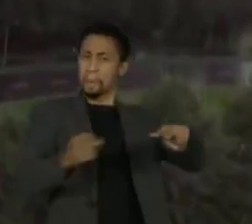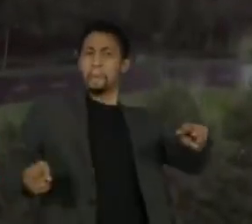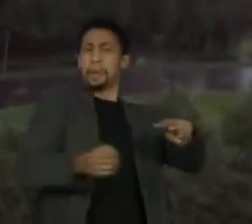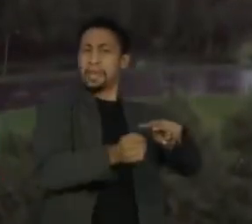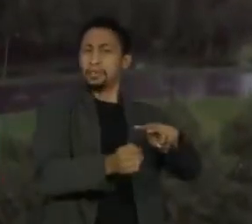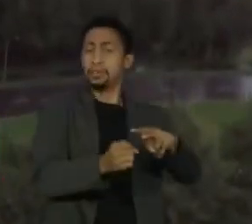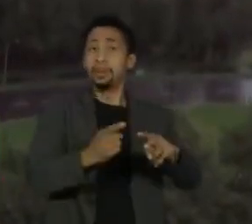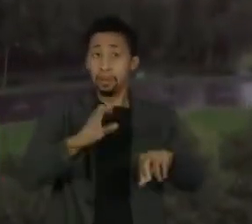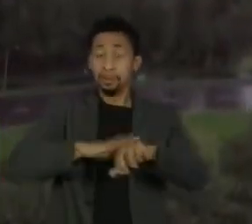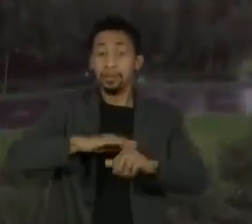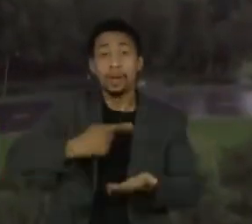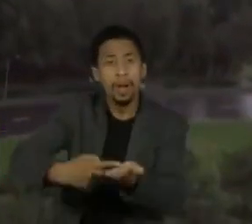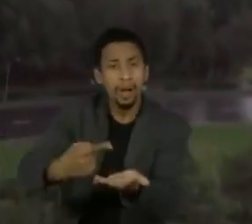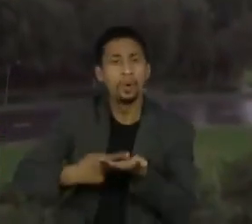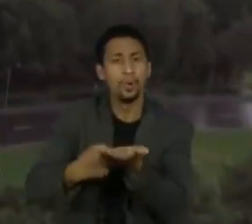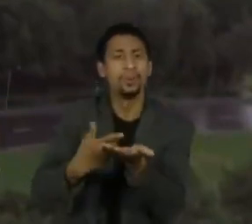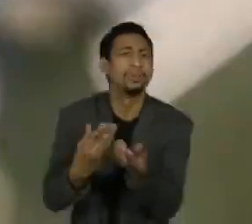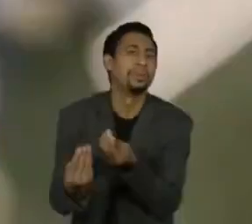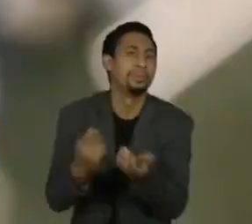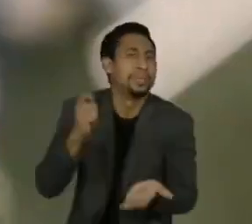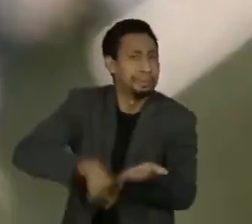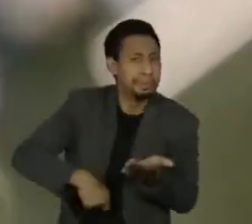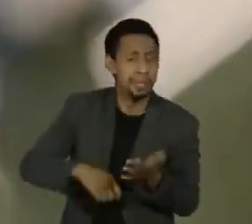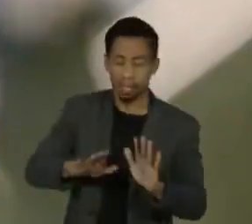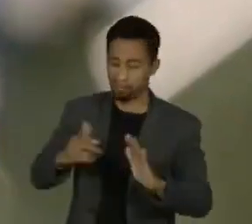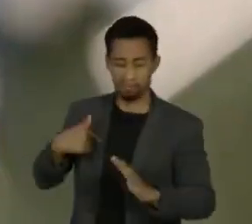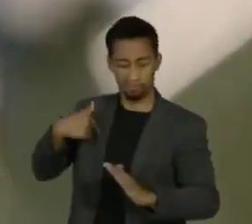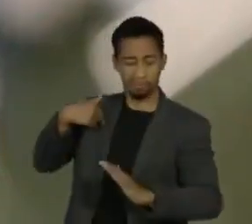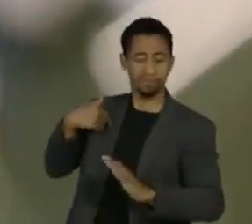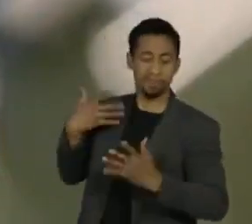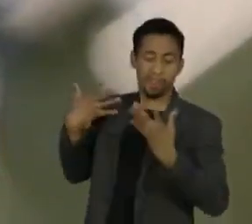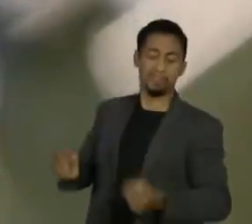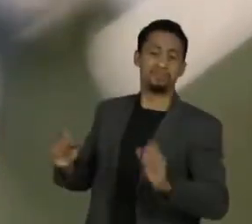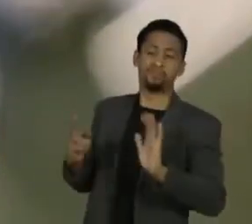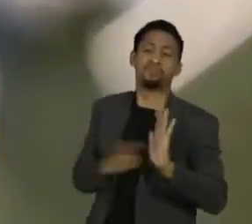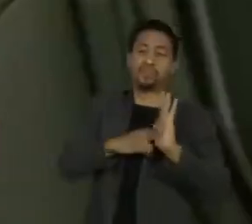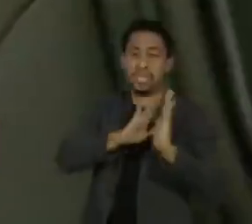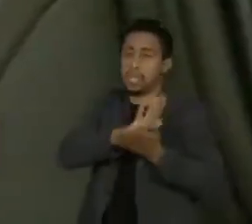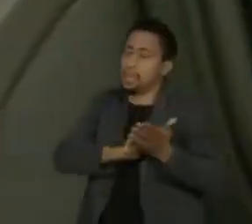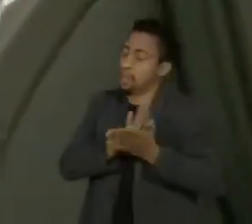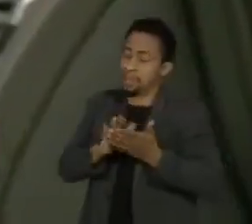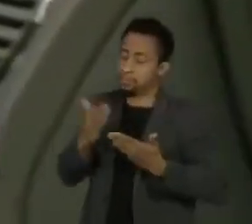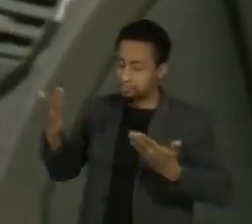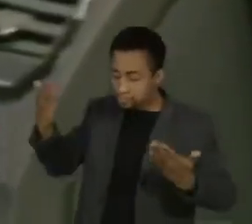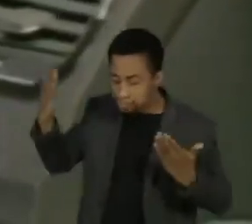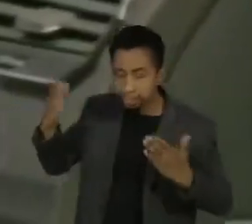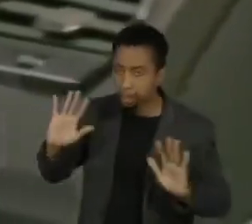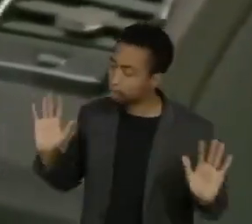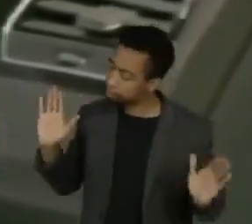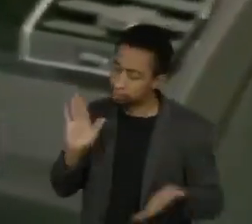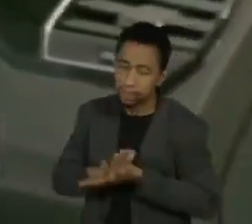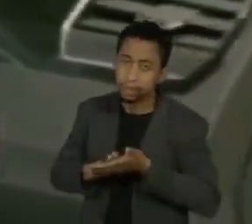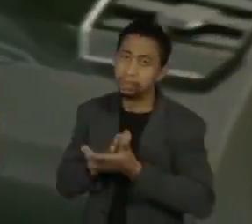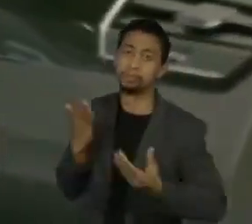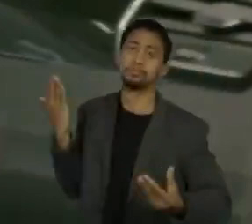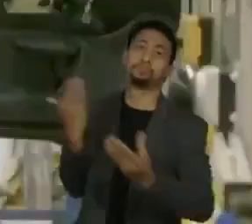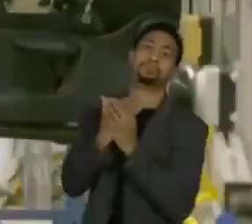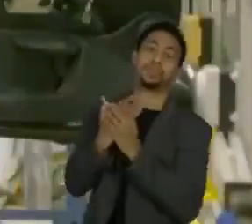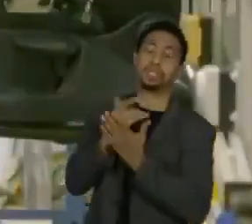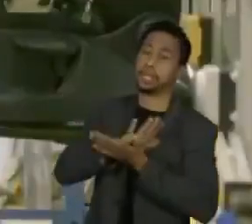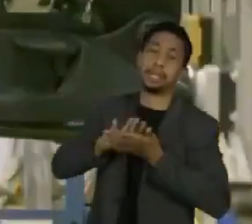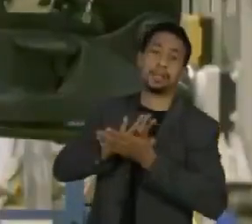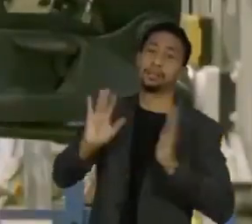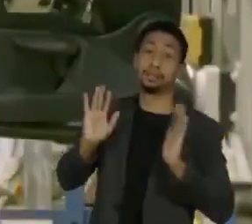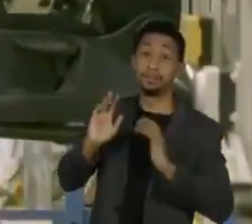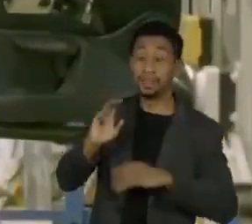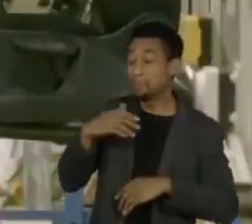acordo assinado, a empresa não reconhece qualquer responsabilidade pelos fatos investigados no inquérito. A reparação chega com